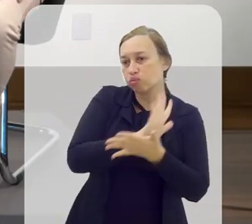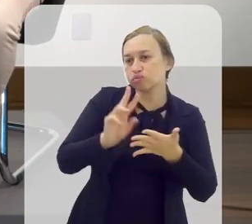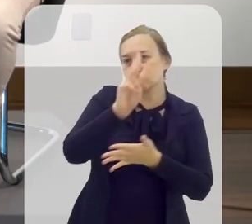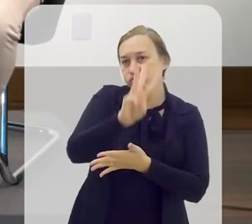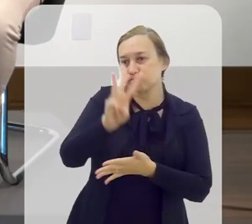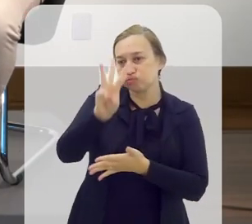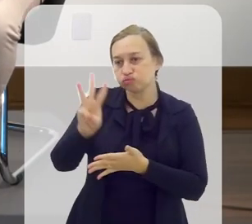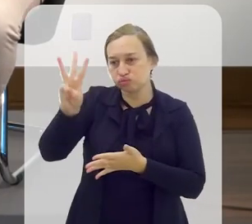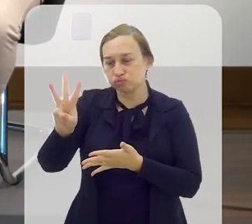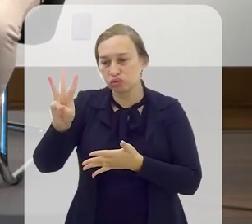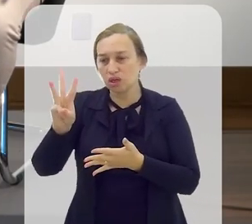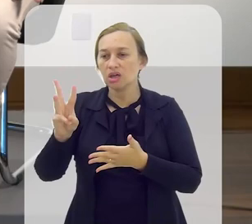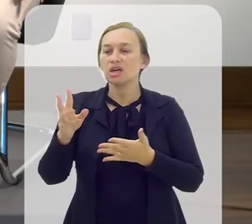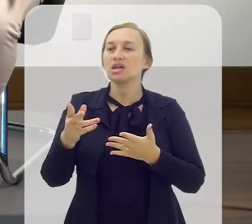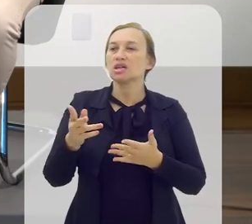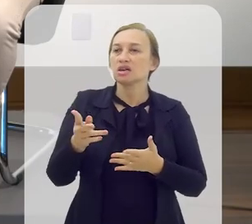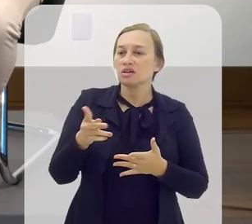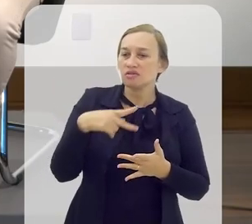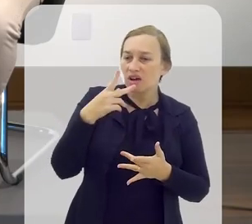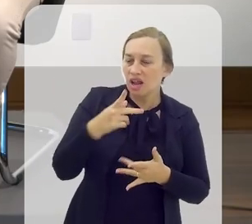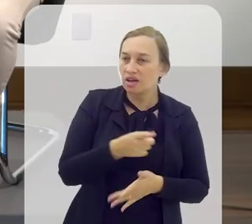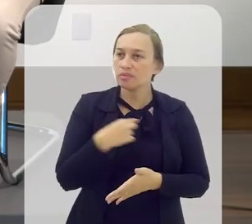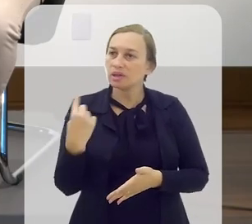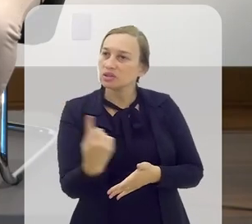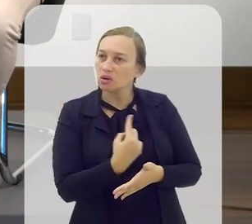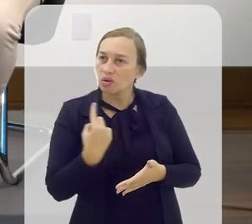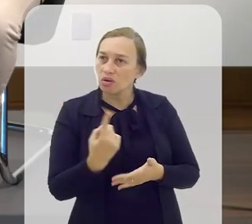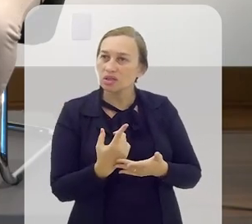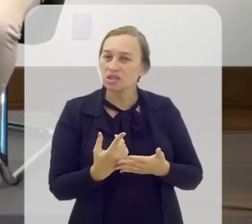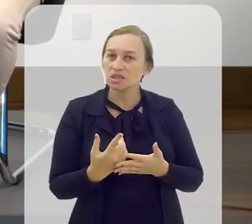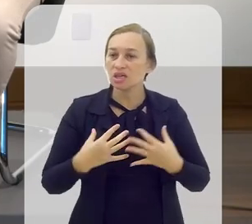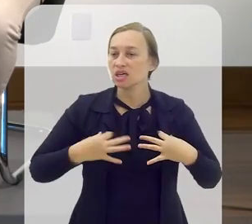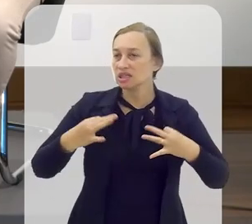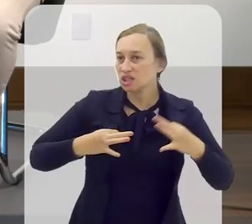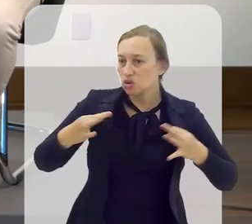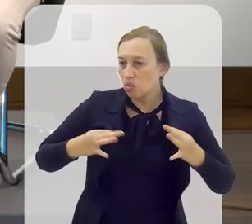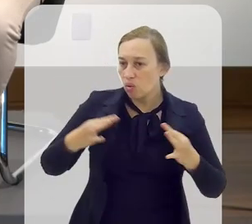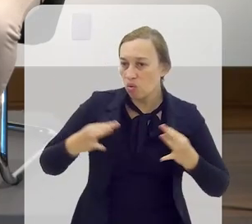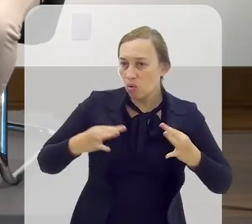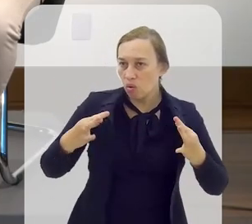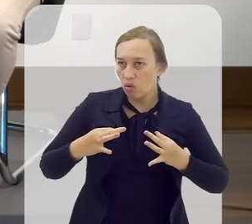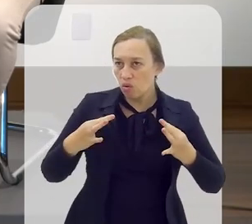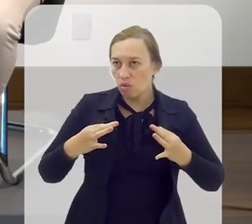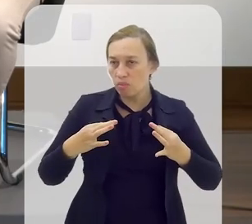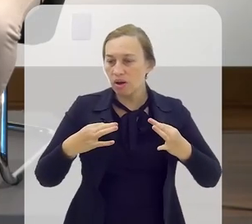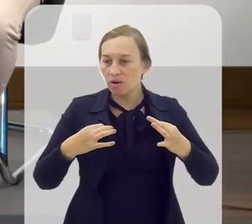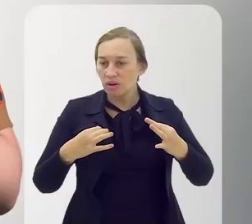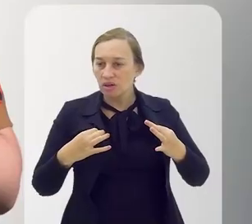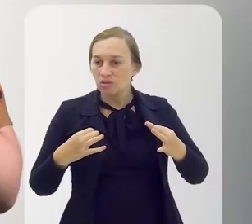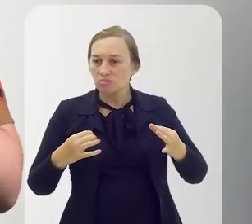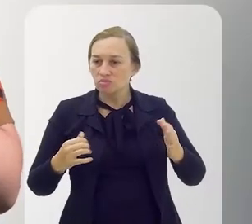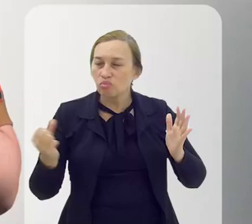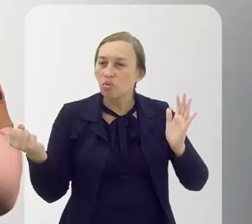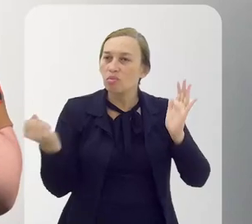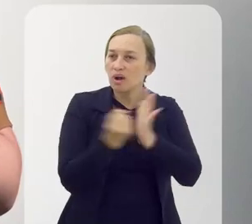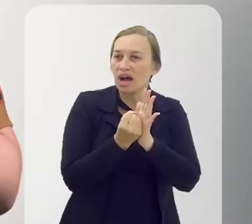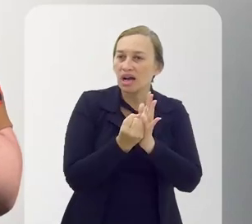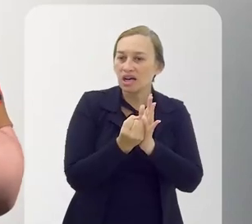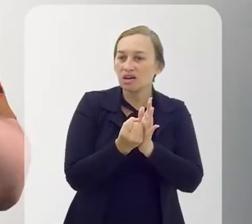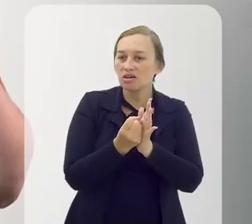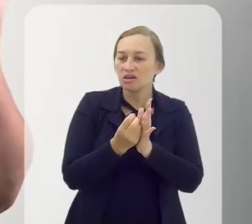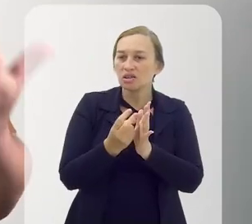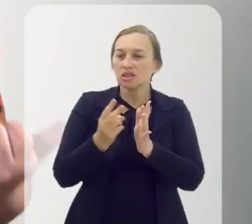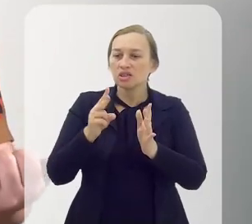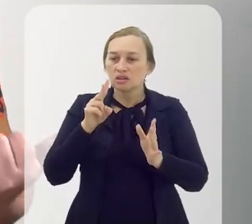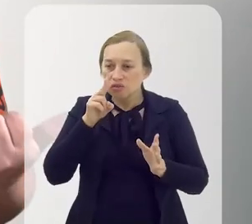Alguns sites que cobrem carnaval comentaram com a gente que a gente tem trazido, nas fantasias e nas alegorias, uma identificação muito